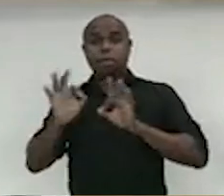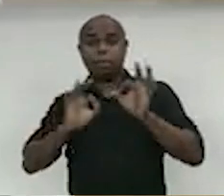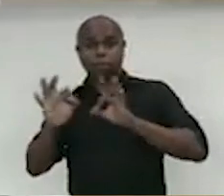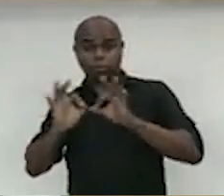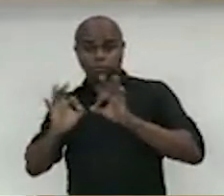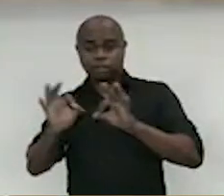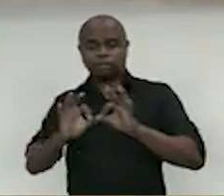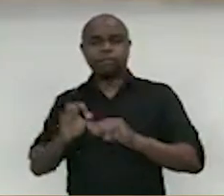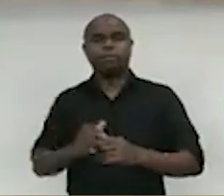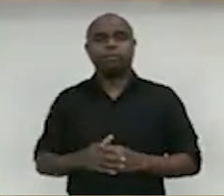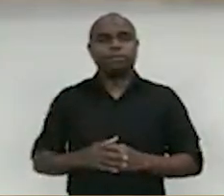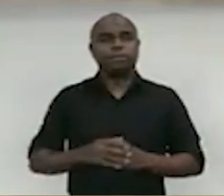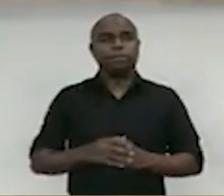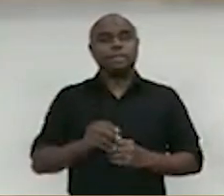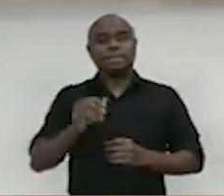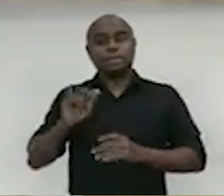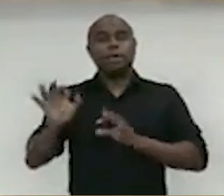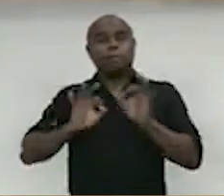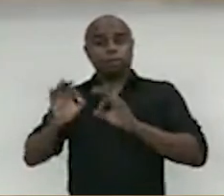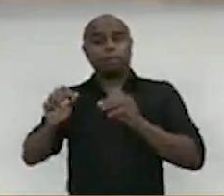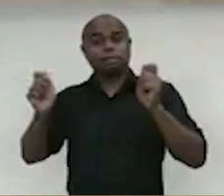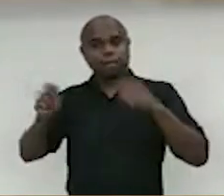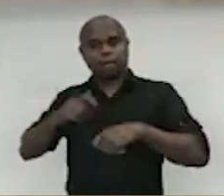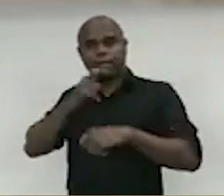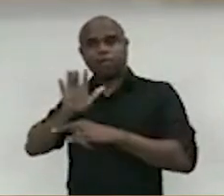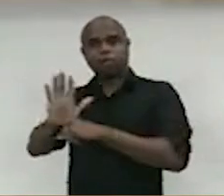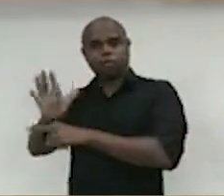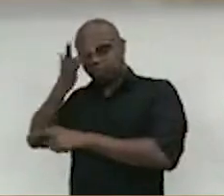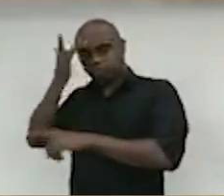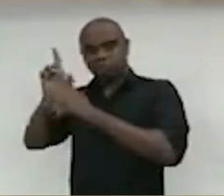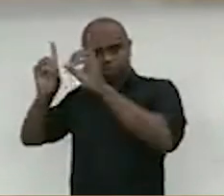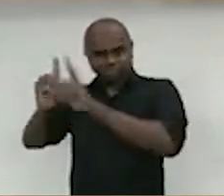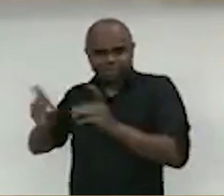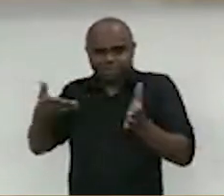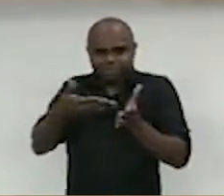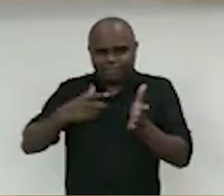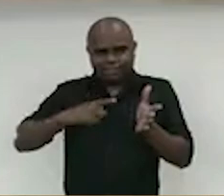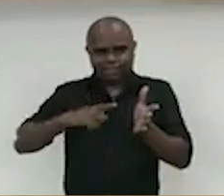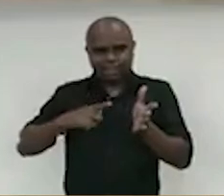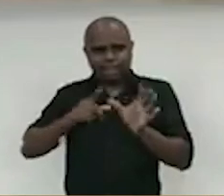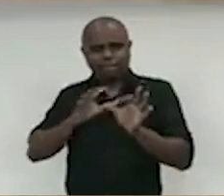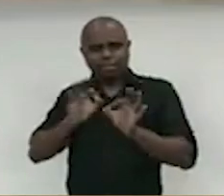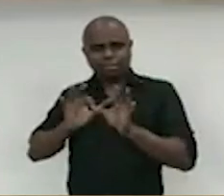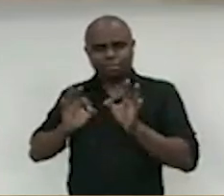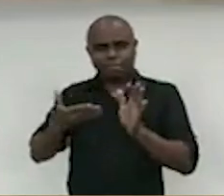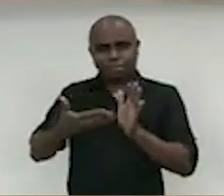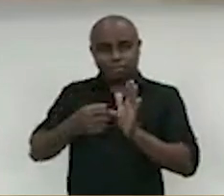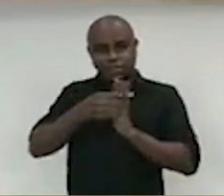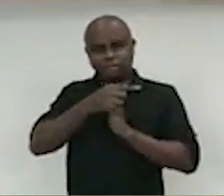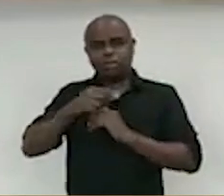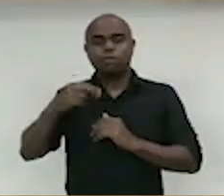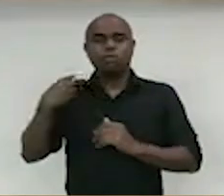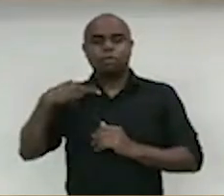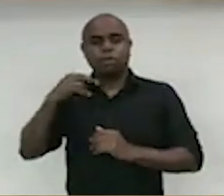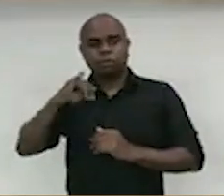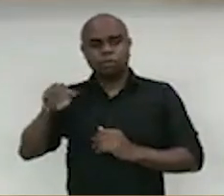contemplar essa demanda posta neste projeto de lei do nobre vereador João,